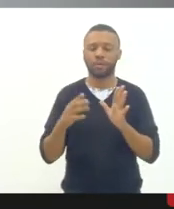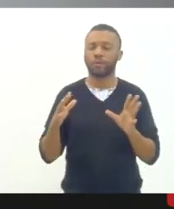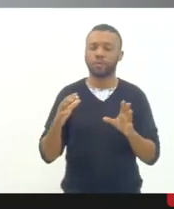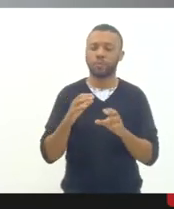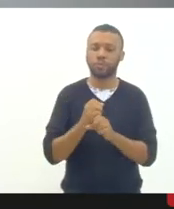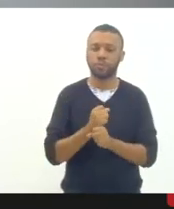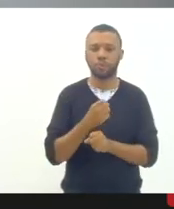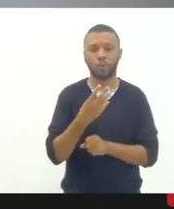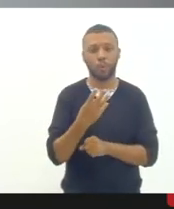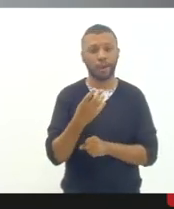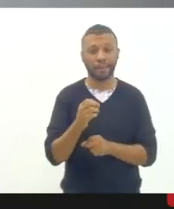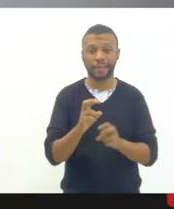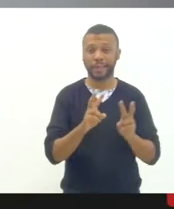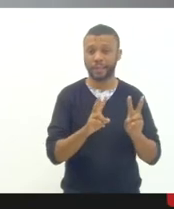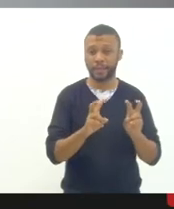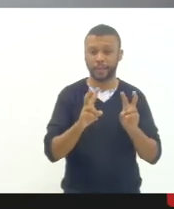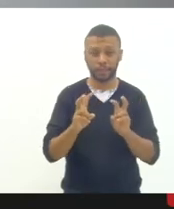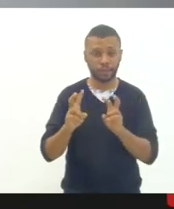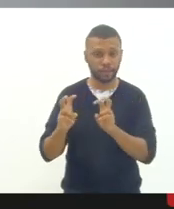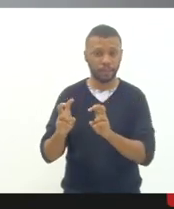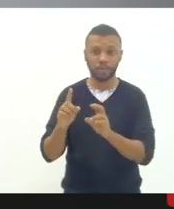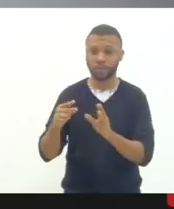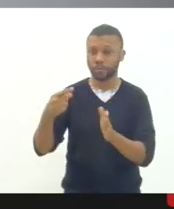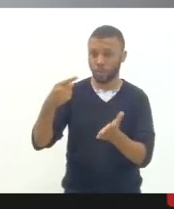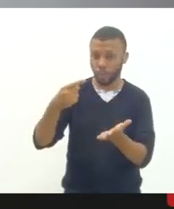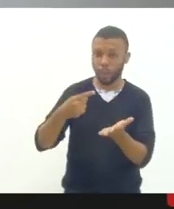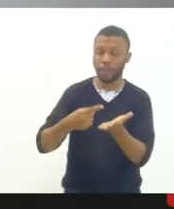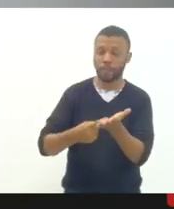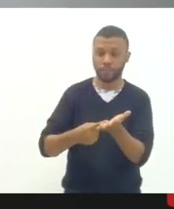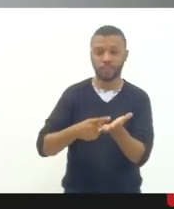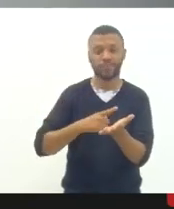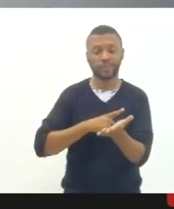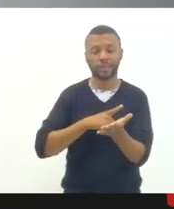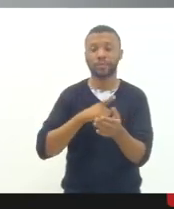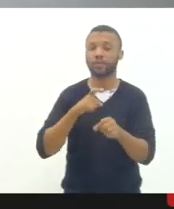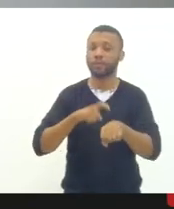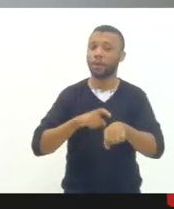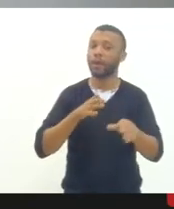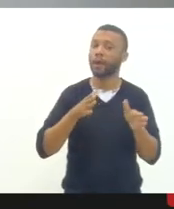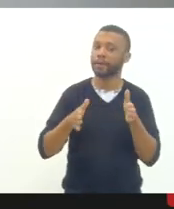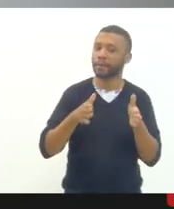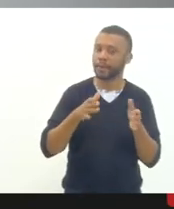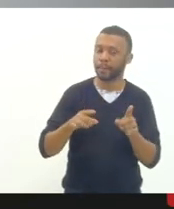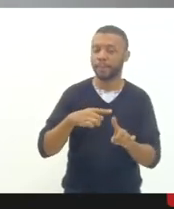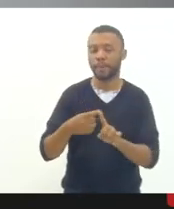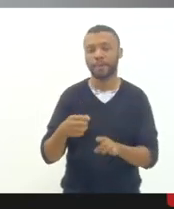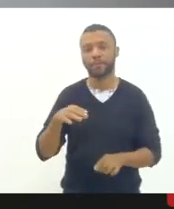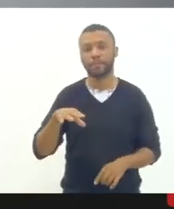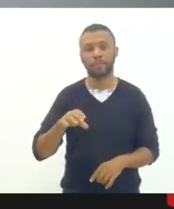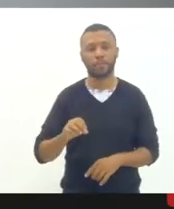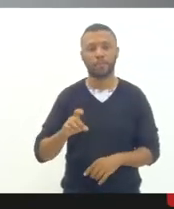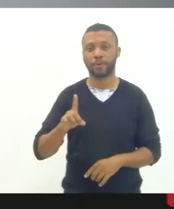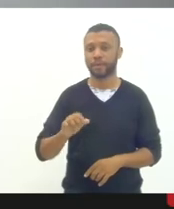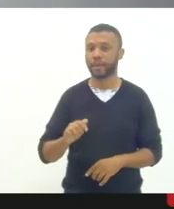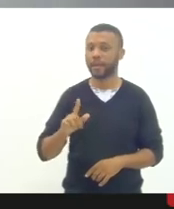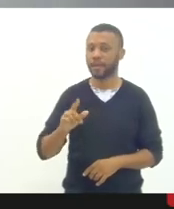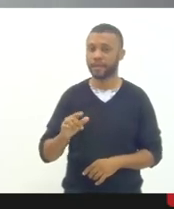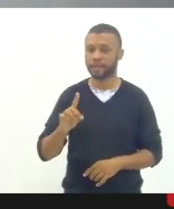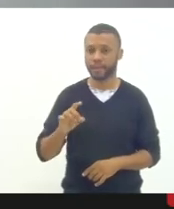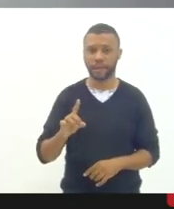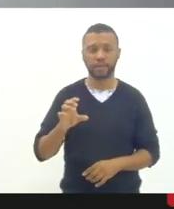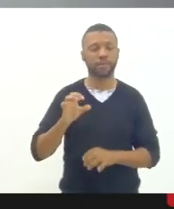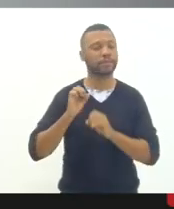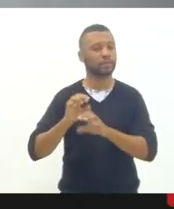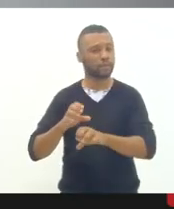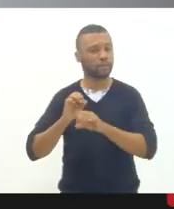pontos de compromisso que tratam de todas as etapas e modalidades da educação e o primeiro deles trata